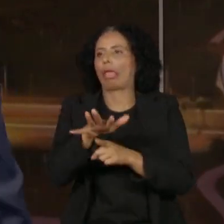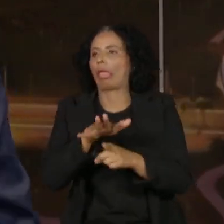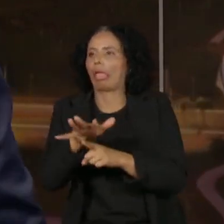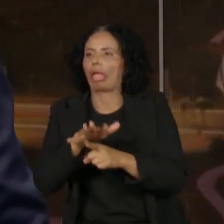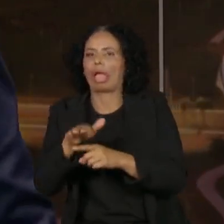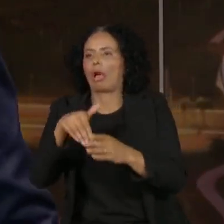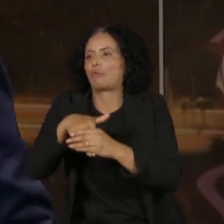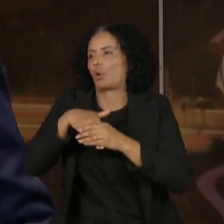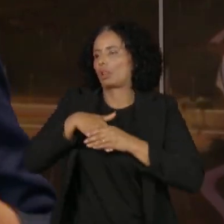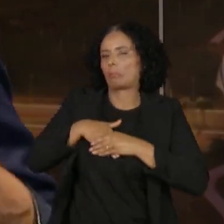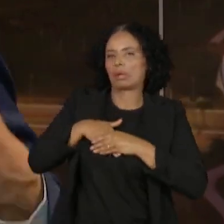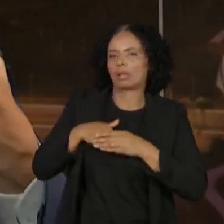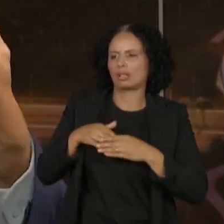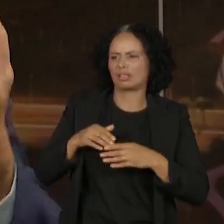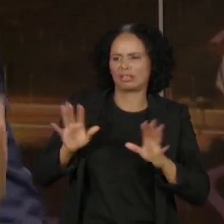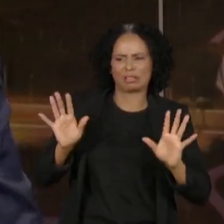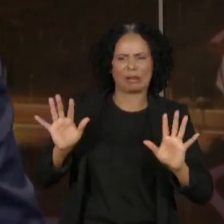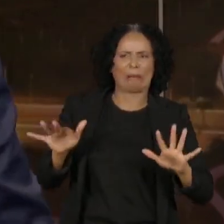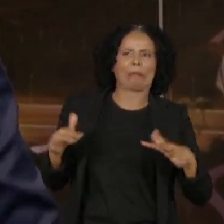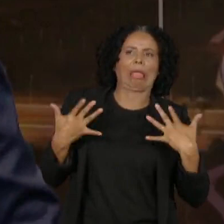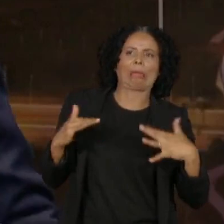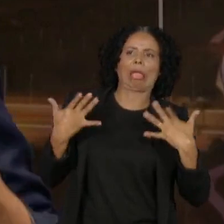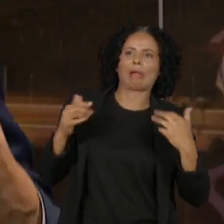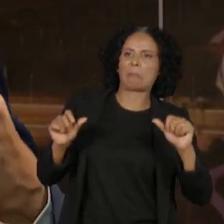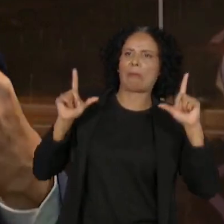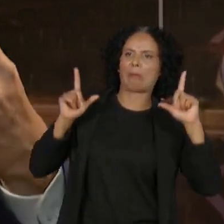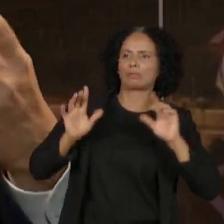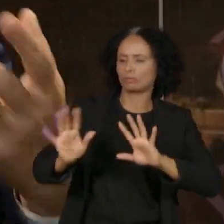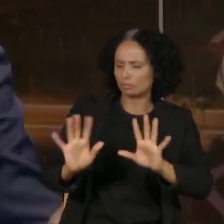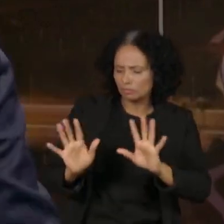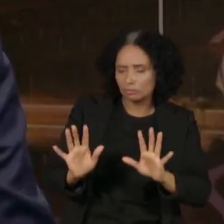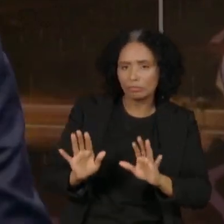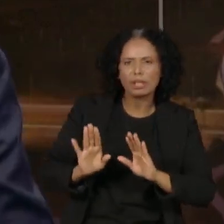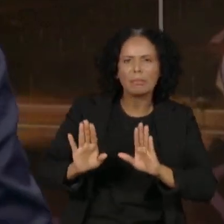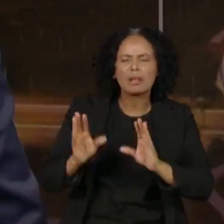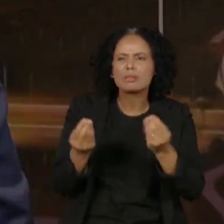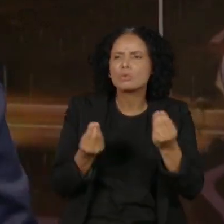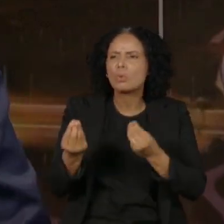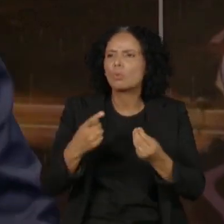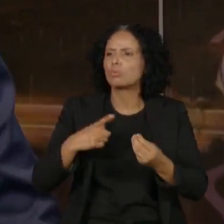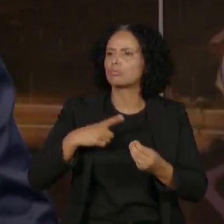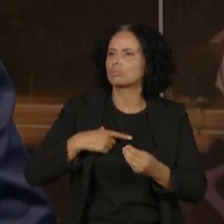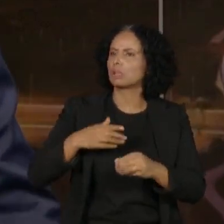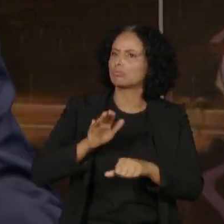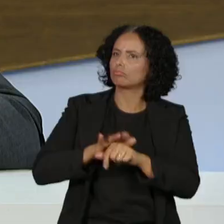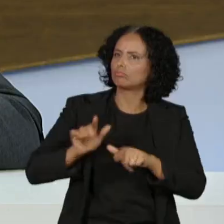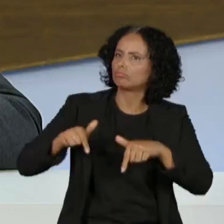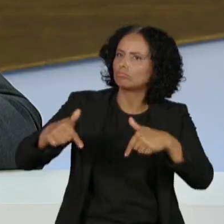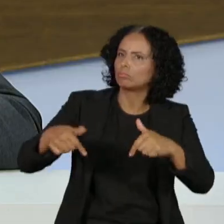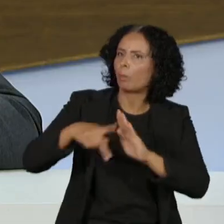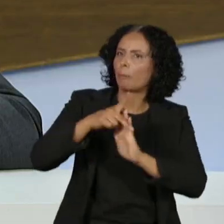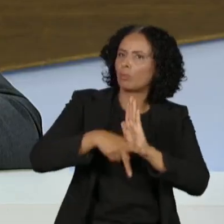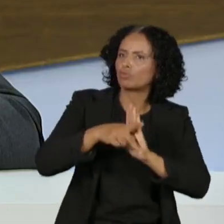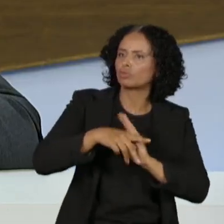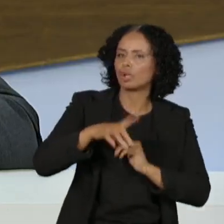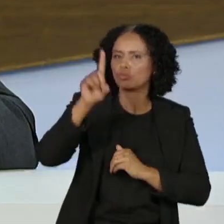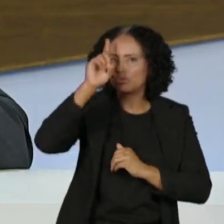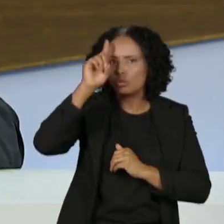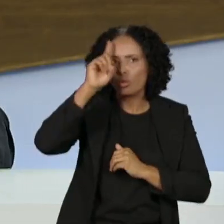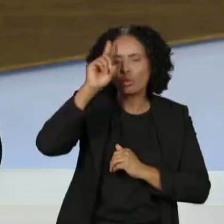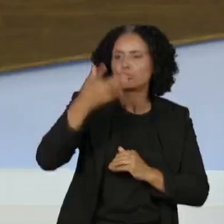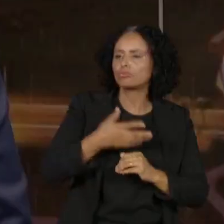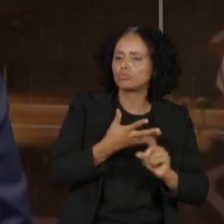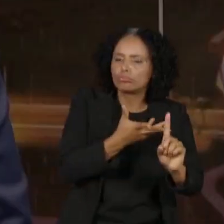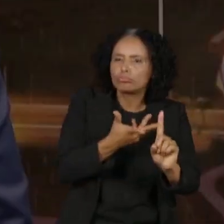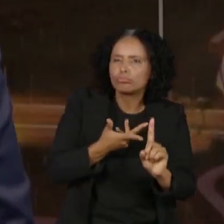a dia do governo, na execução dos projetos, ouvindo o dia a dia e eventuais sugestões serem acatadas,